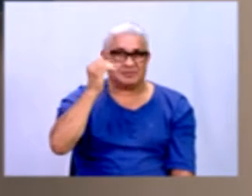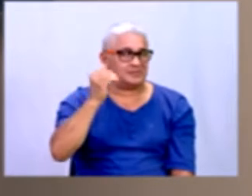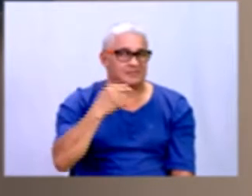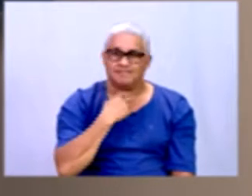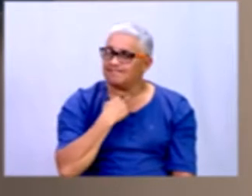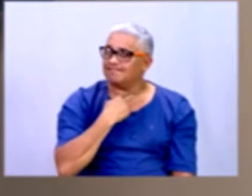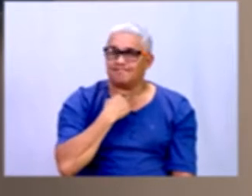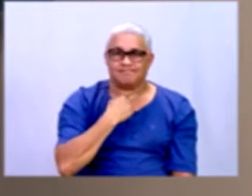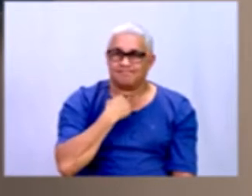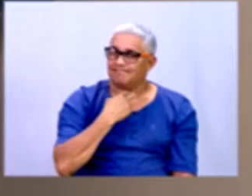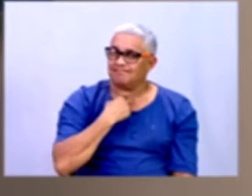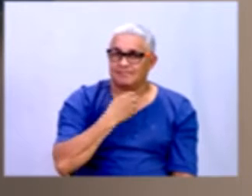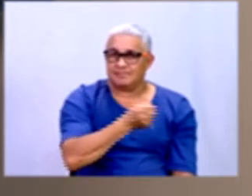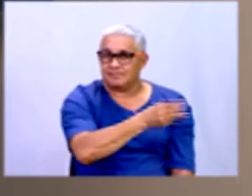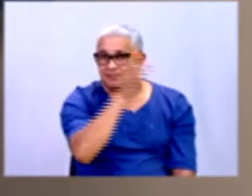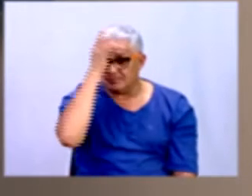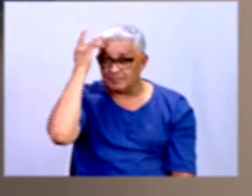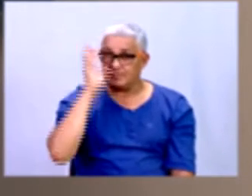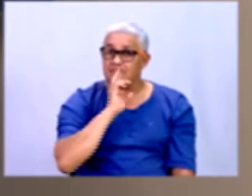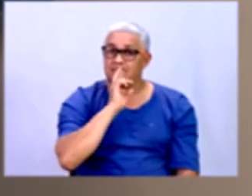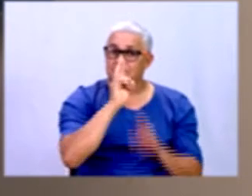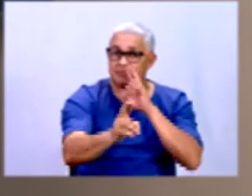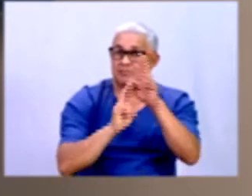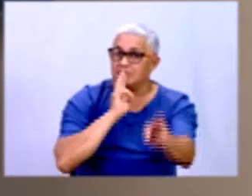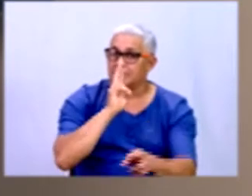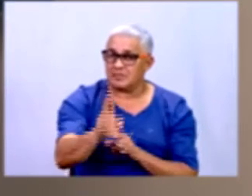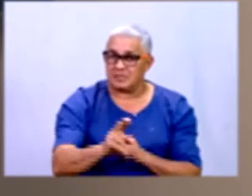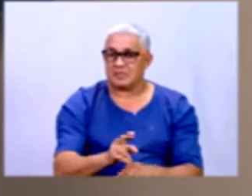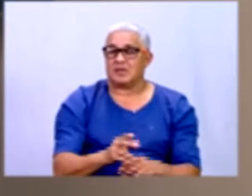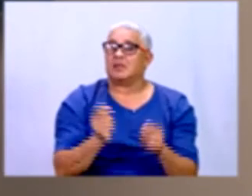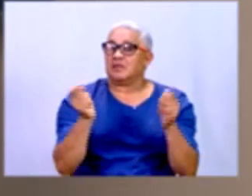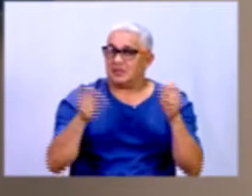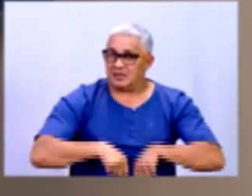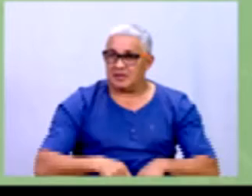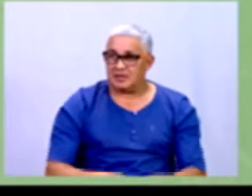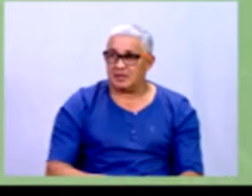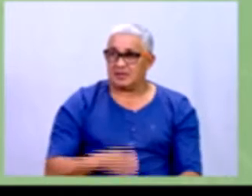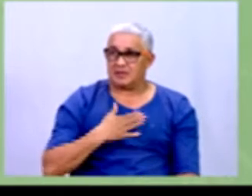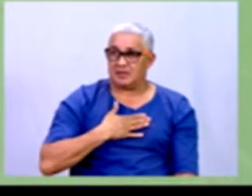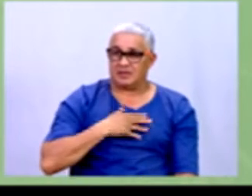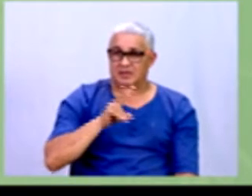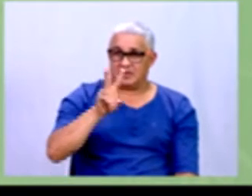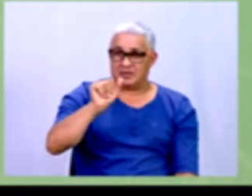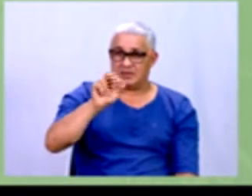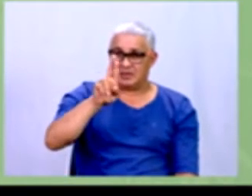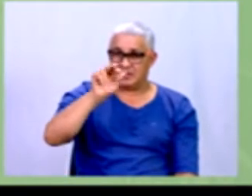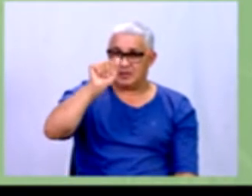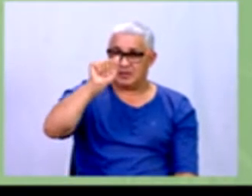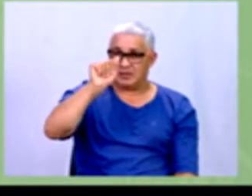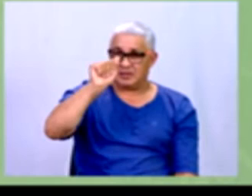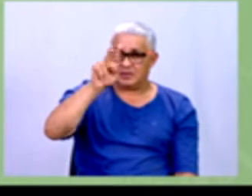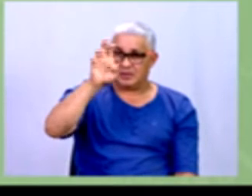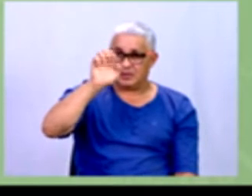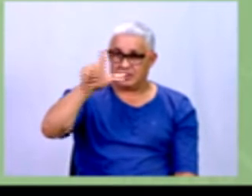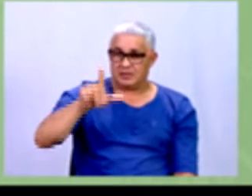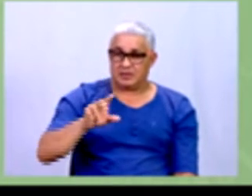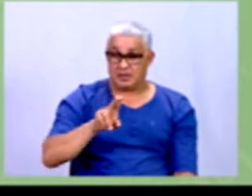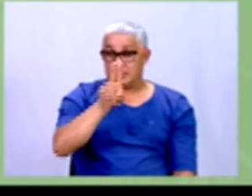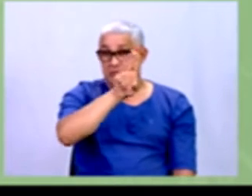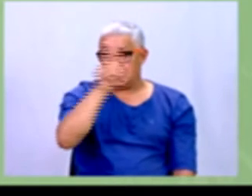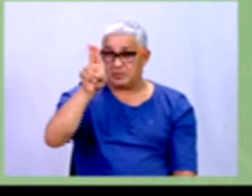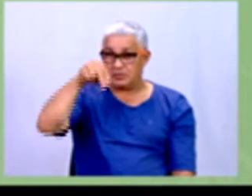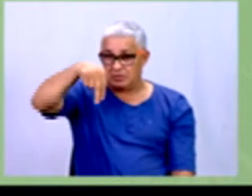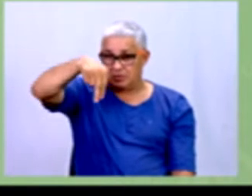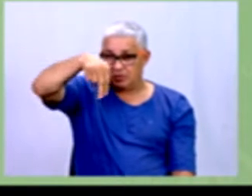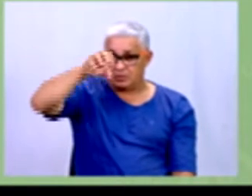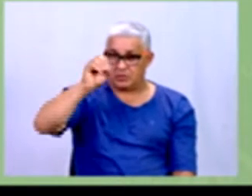pessoas que respondeu isso aqui. E daí... Beleza, mas as minhas variáveis aqui elas são nominais porque eu não posso